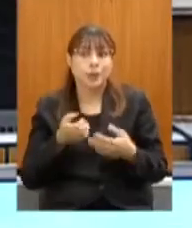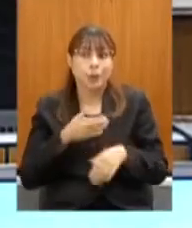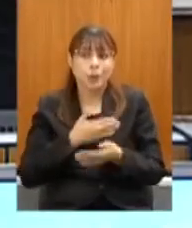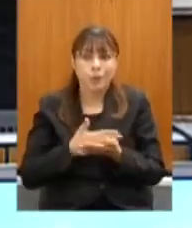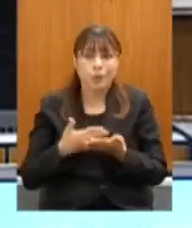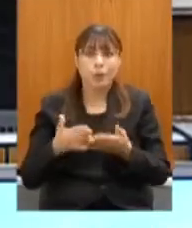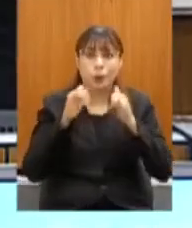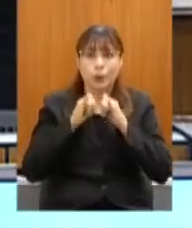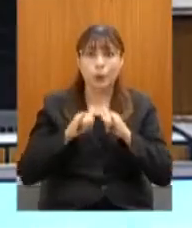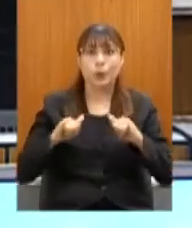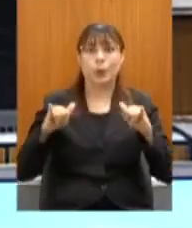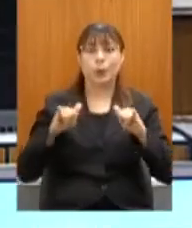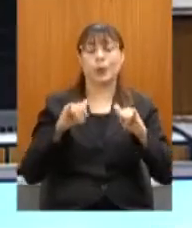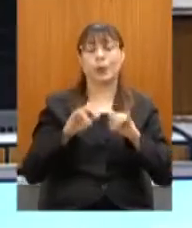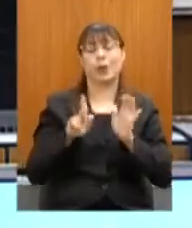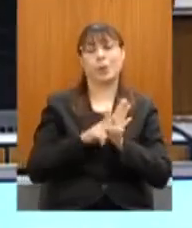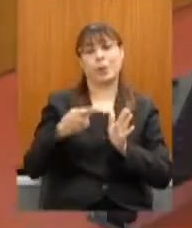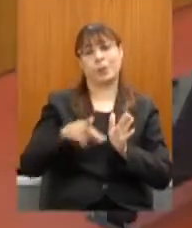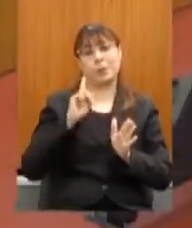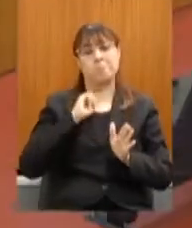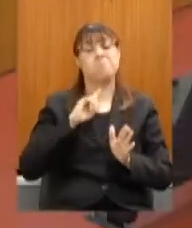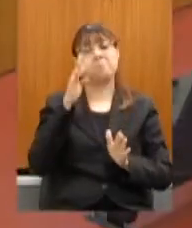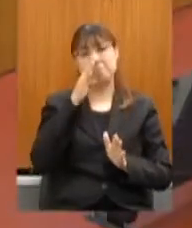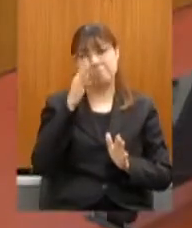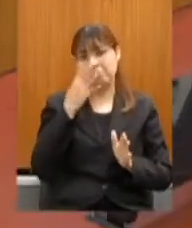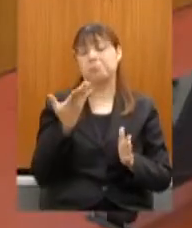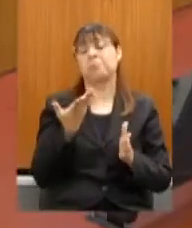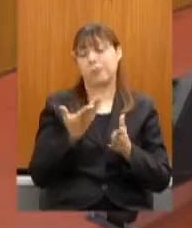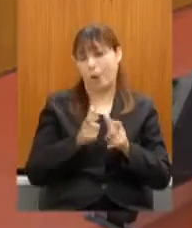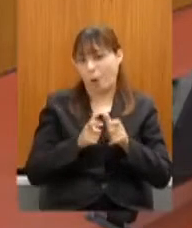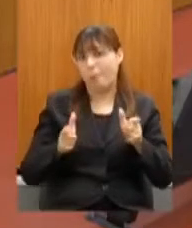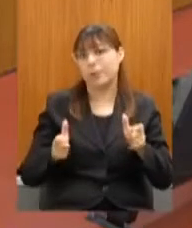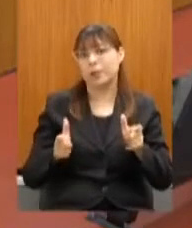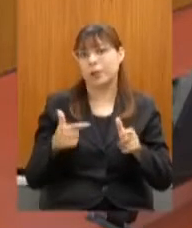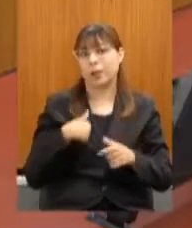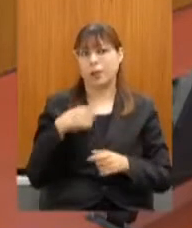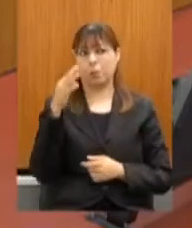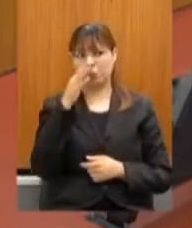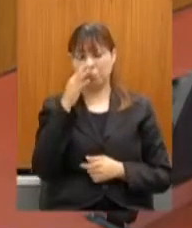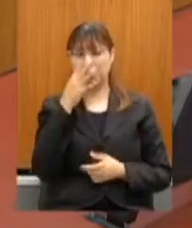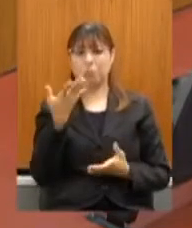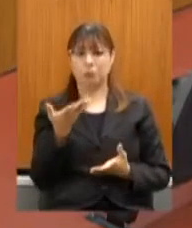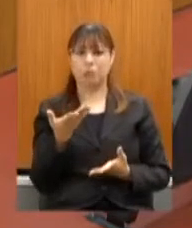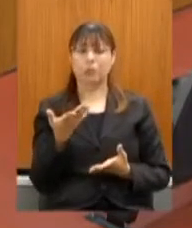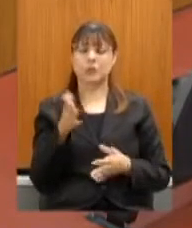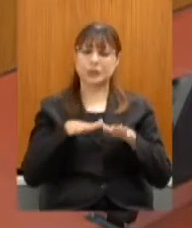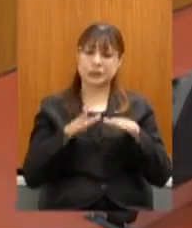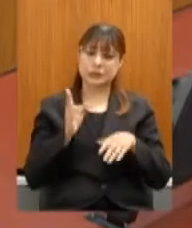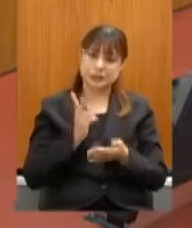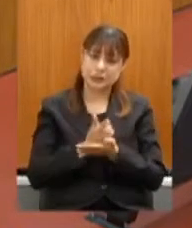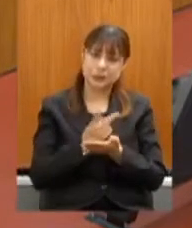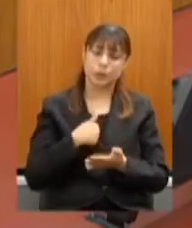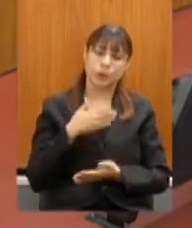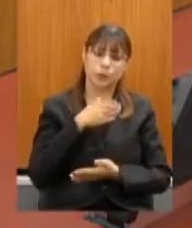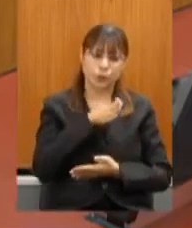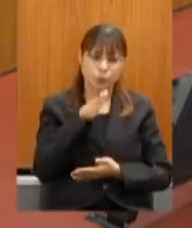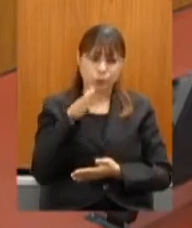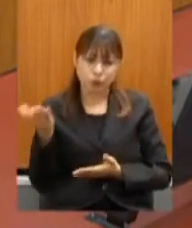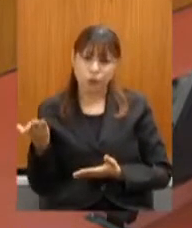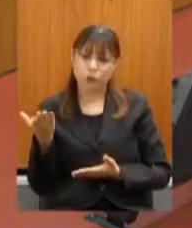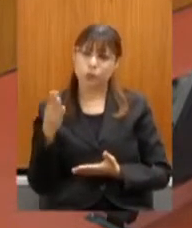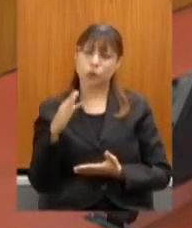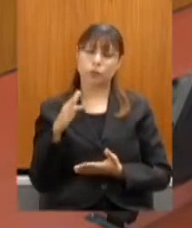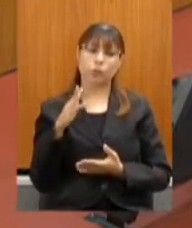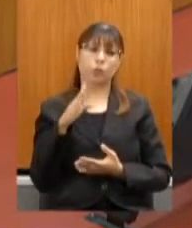potencialidades que isso vai trazer. Realmente, fiquei muito surpreendido. Todas as vezes que eu estou indo ao mercado para esse